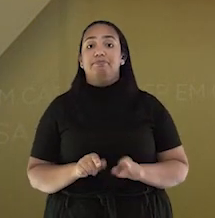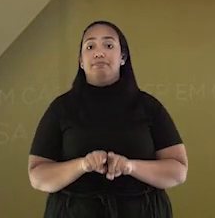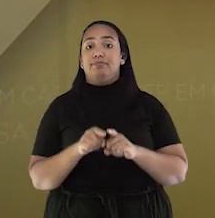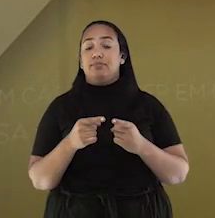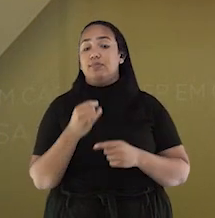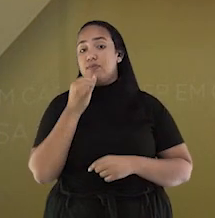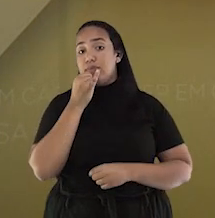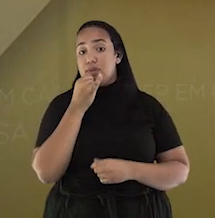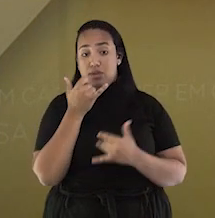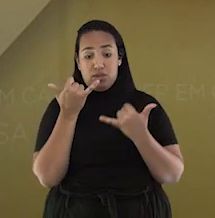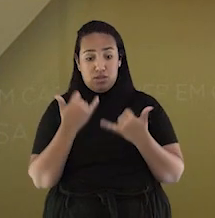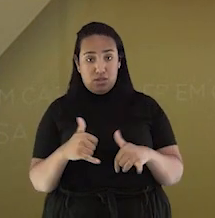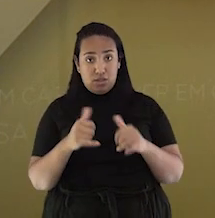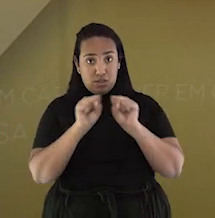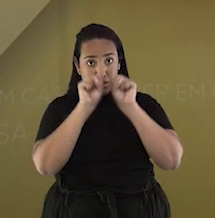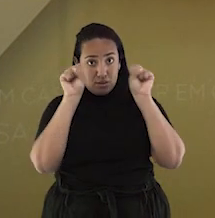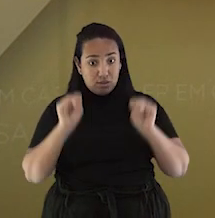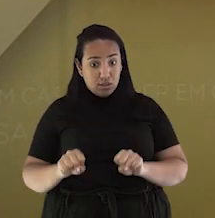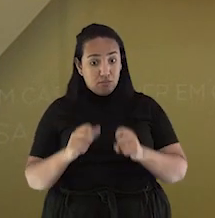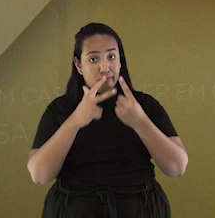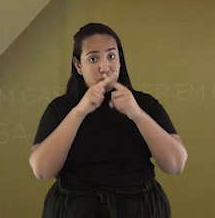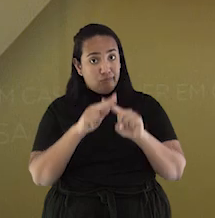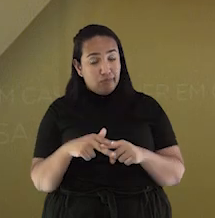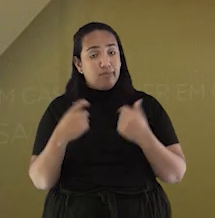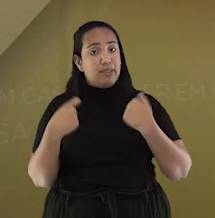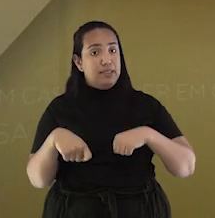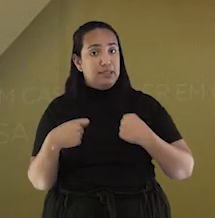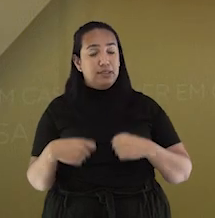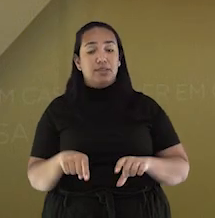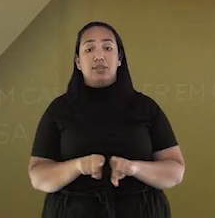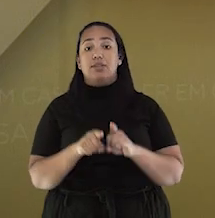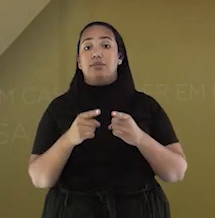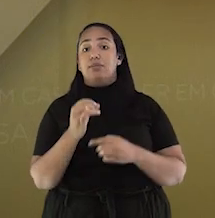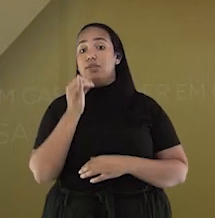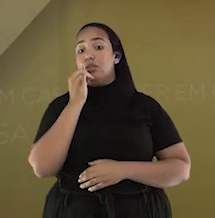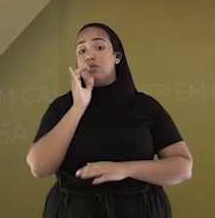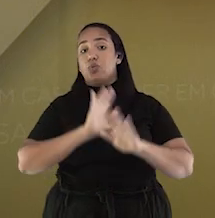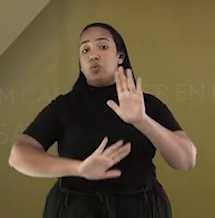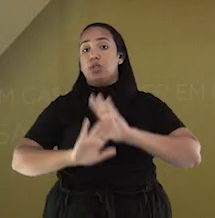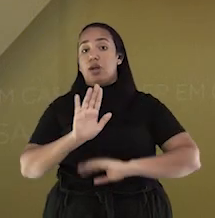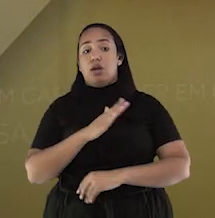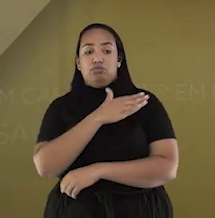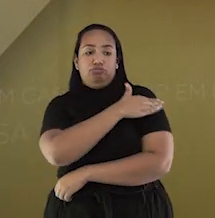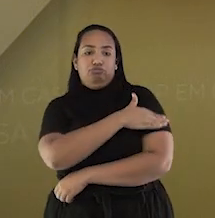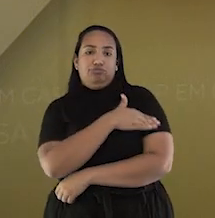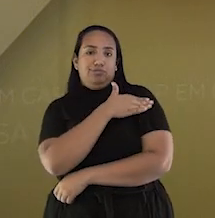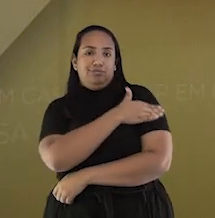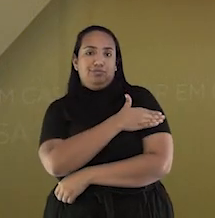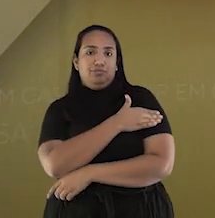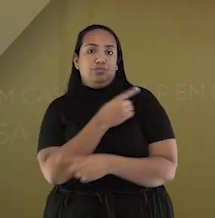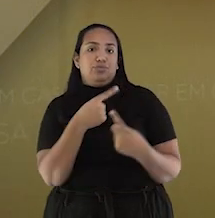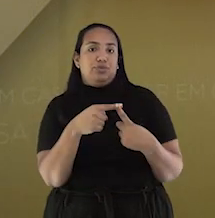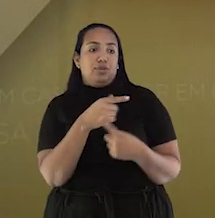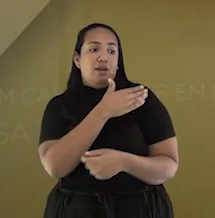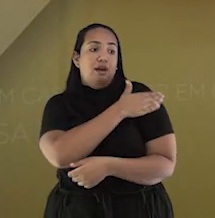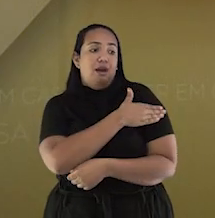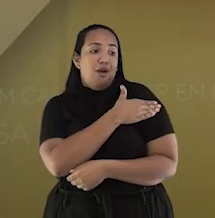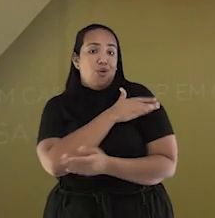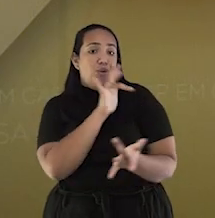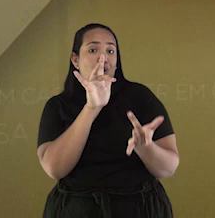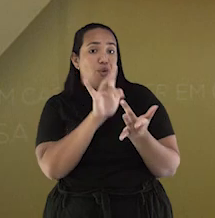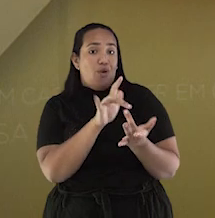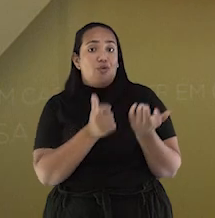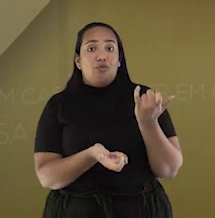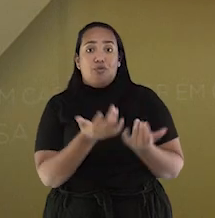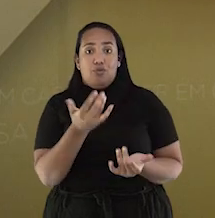elétrico é importante e também tomar cuidado ao usar álcool, pois ele é inflamável e